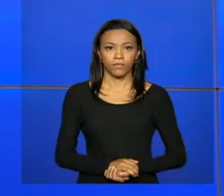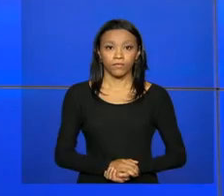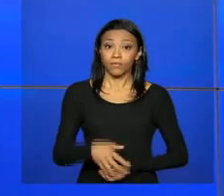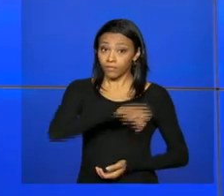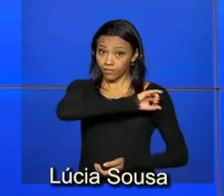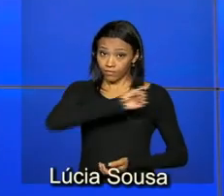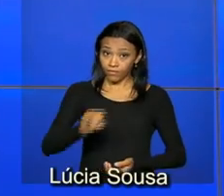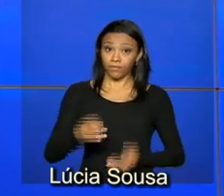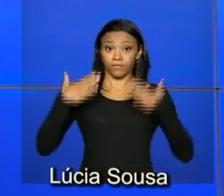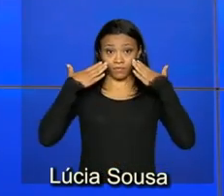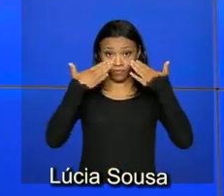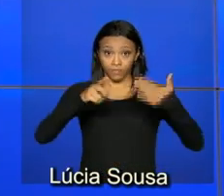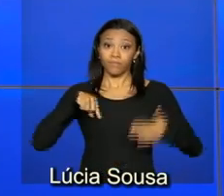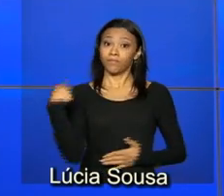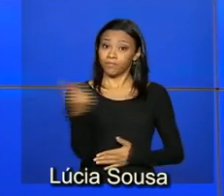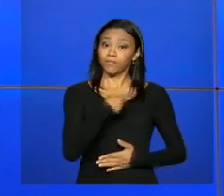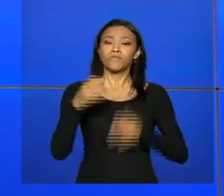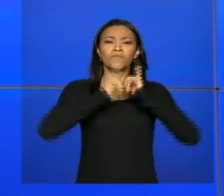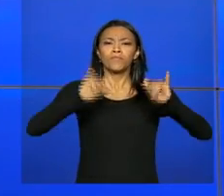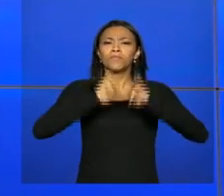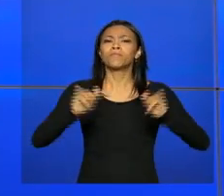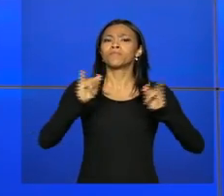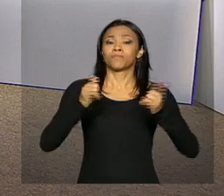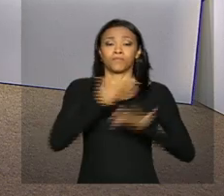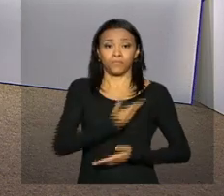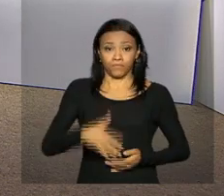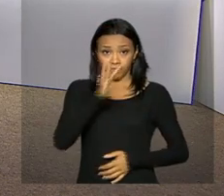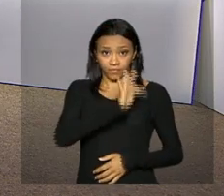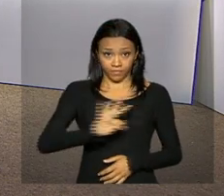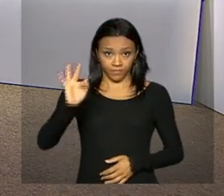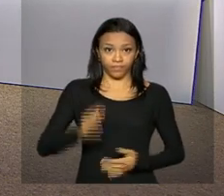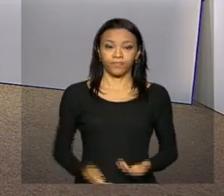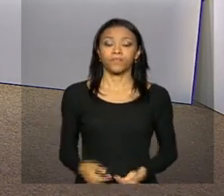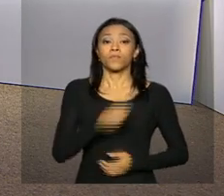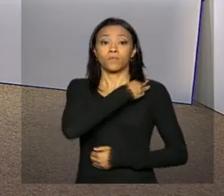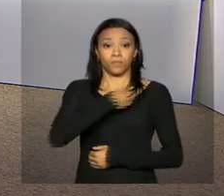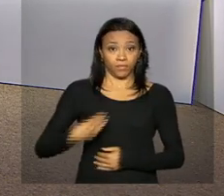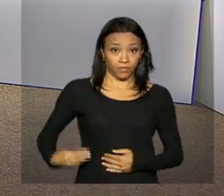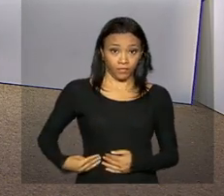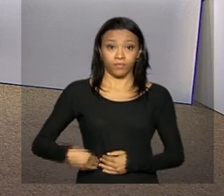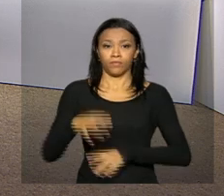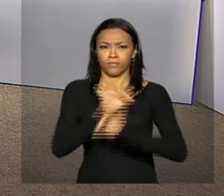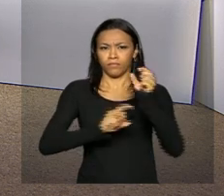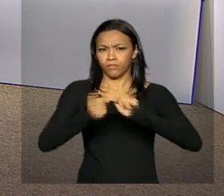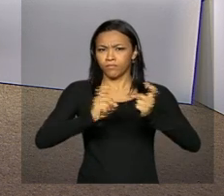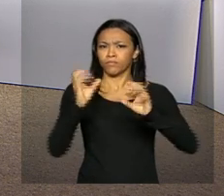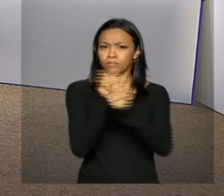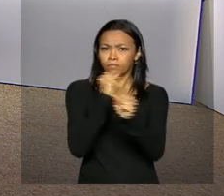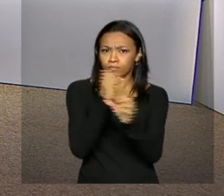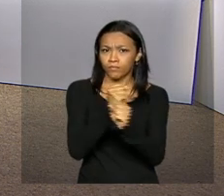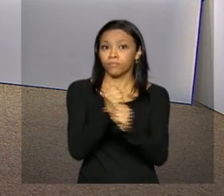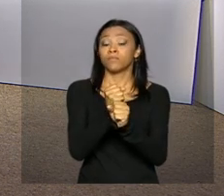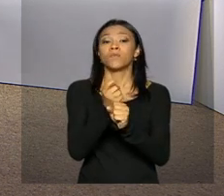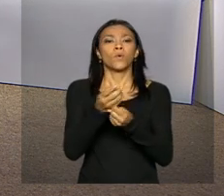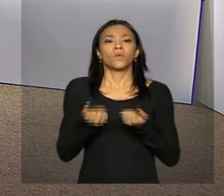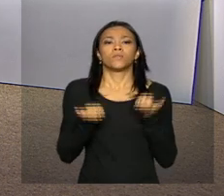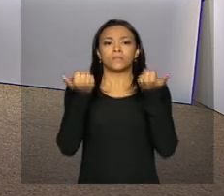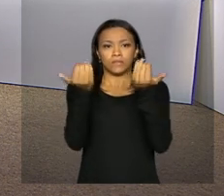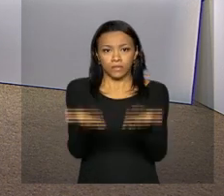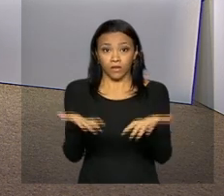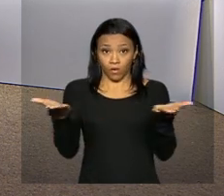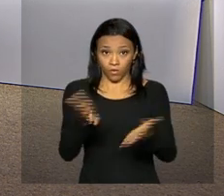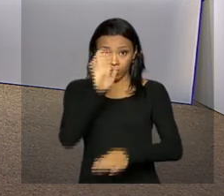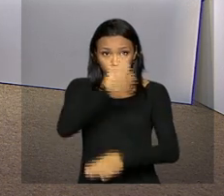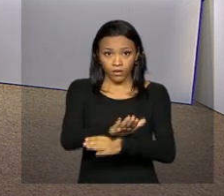Olá, estamos no ar com as notícias do governo federal. O ministro do Planejamento, Orçamento e Gestão, Valdir Simão, entrega na tarde